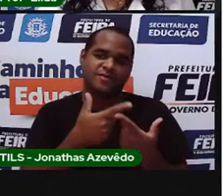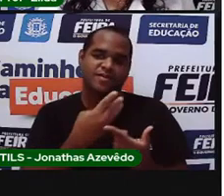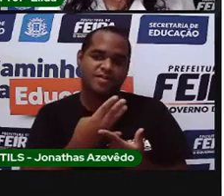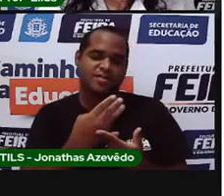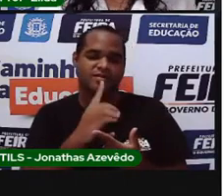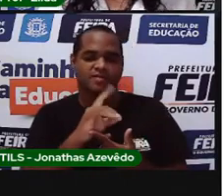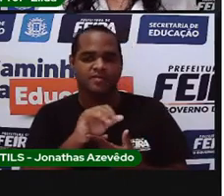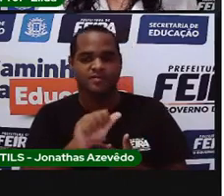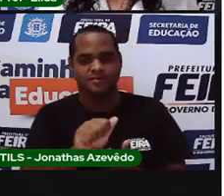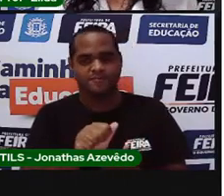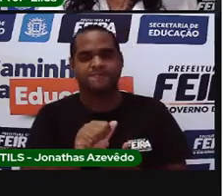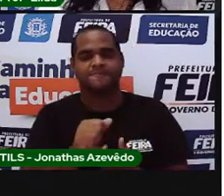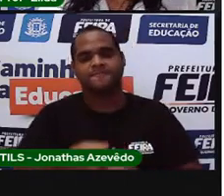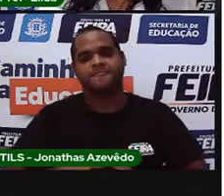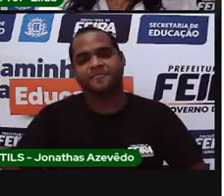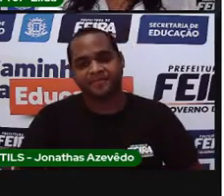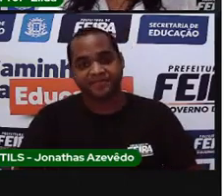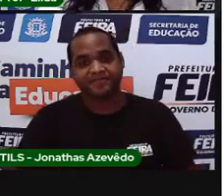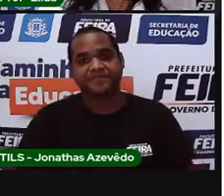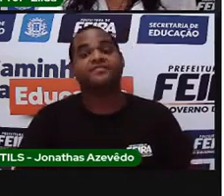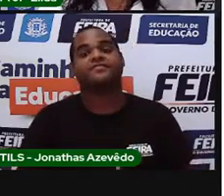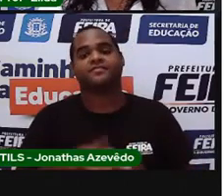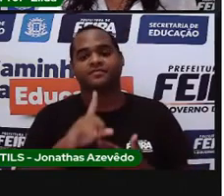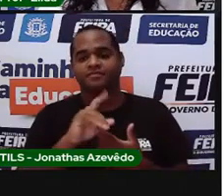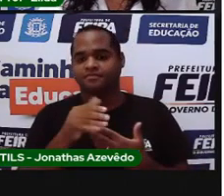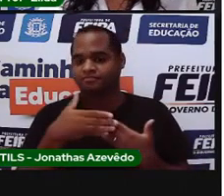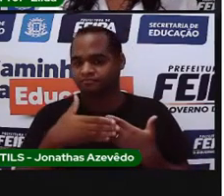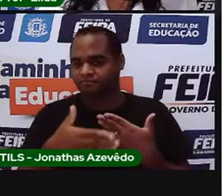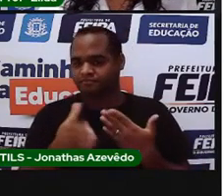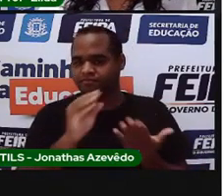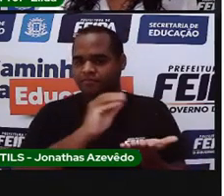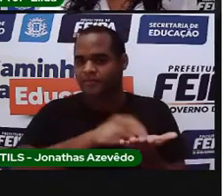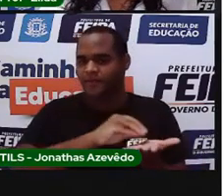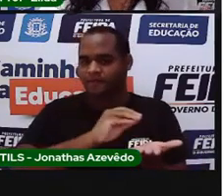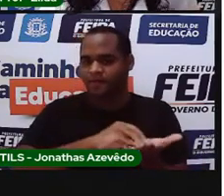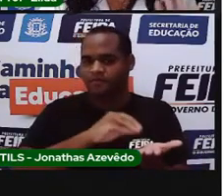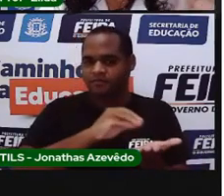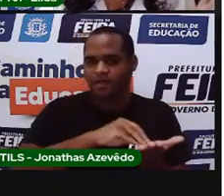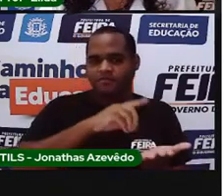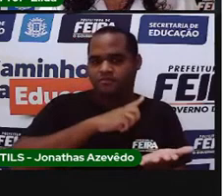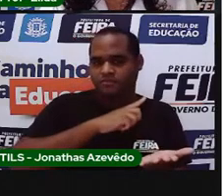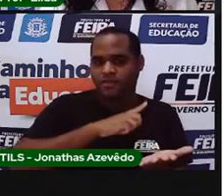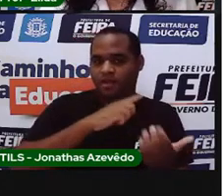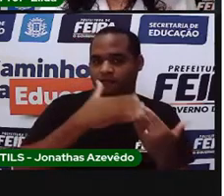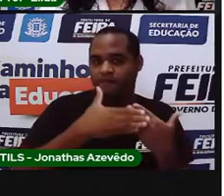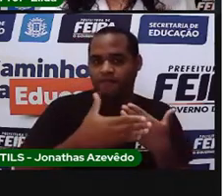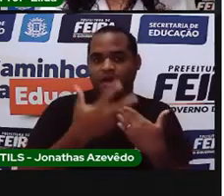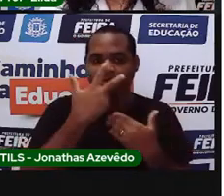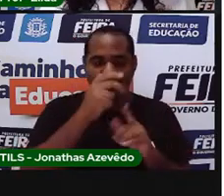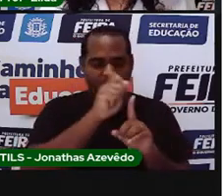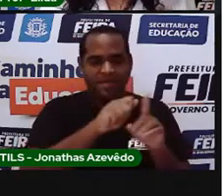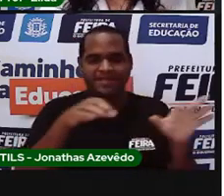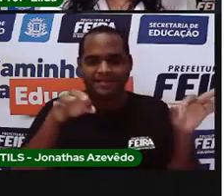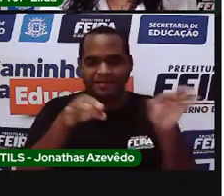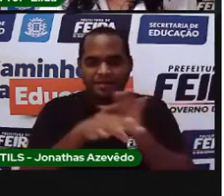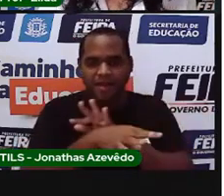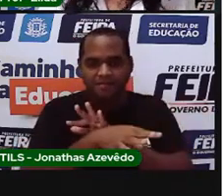três dias! E quantos dias estão faltando para esse mês acabar?